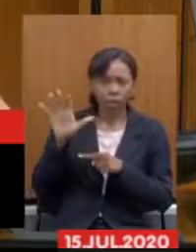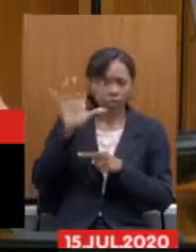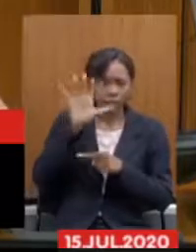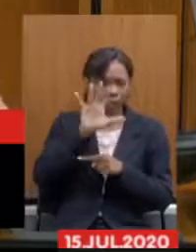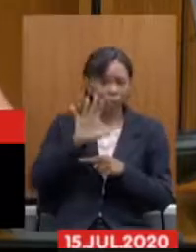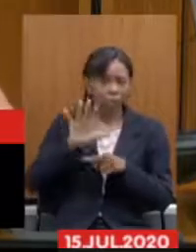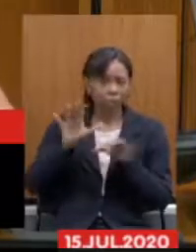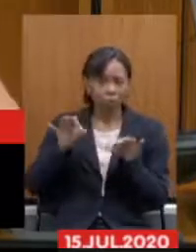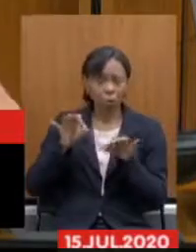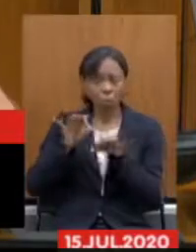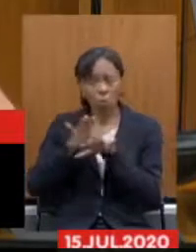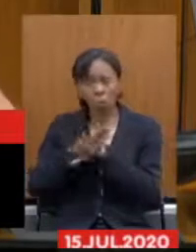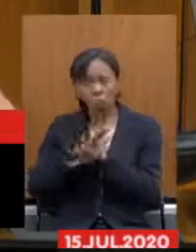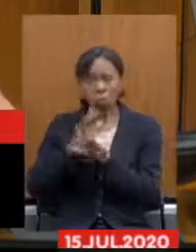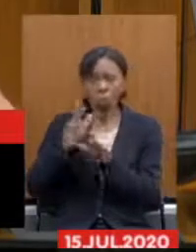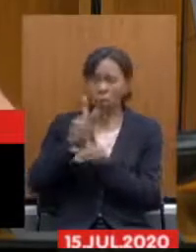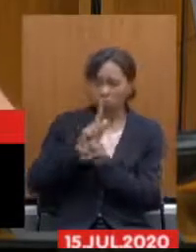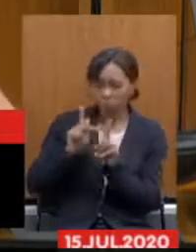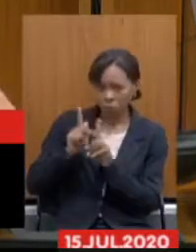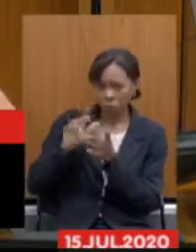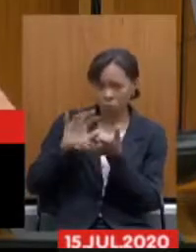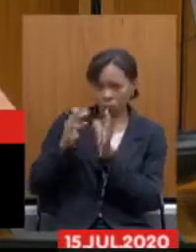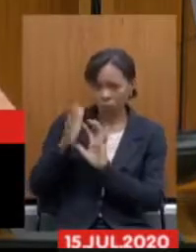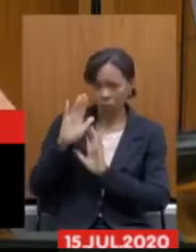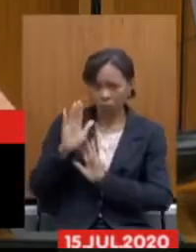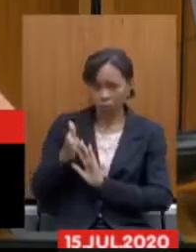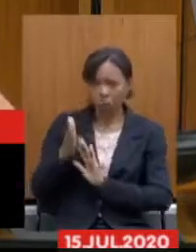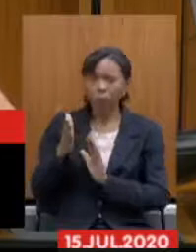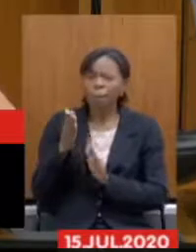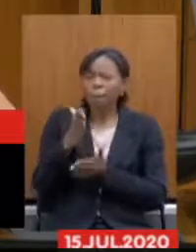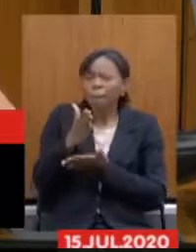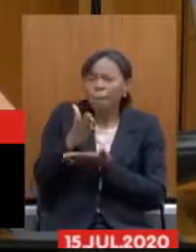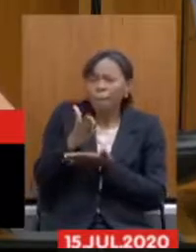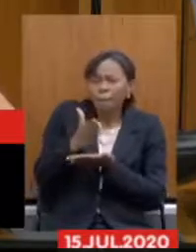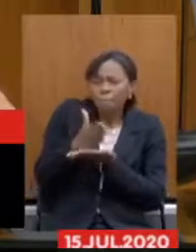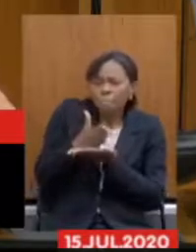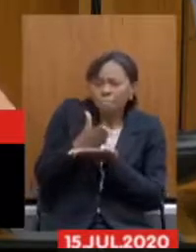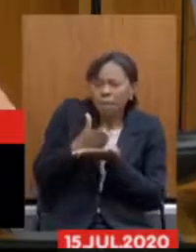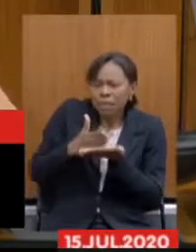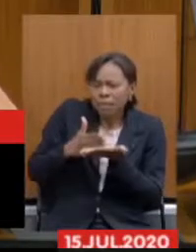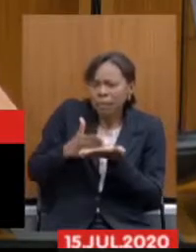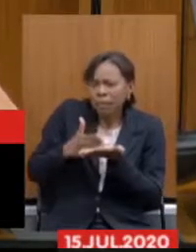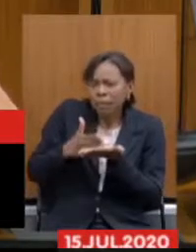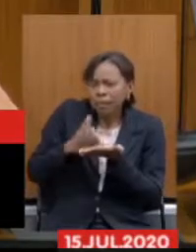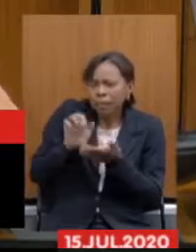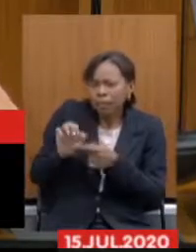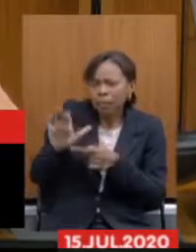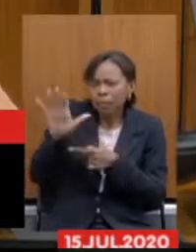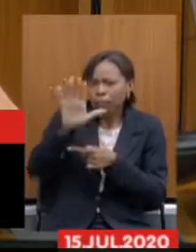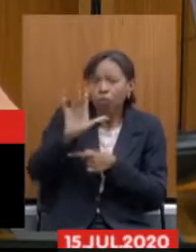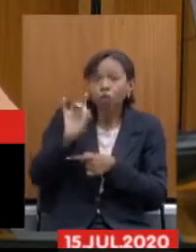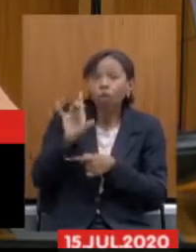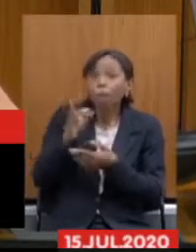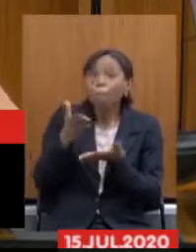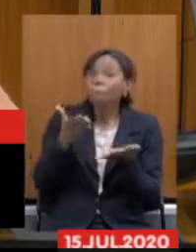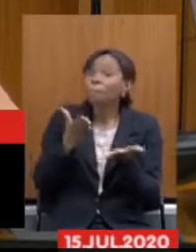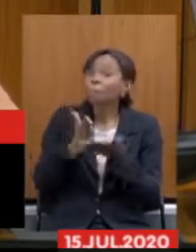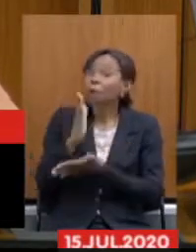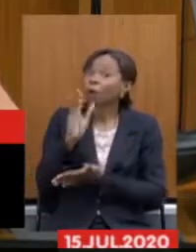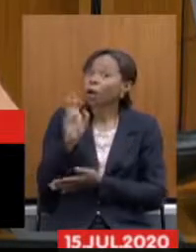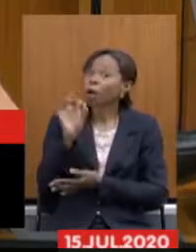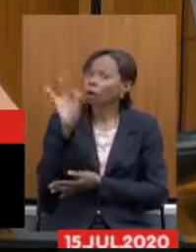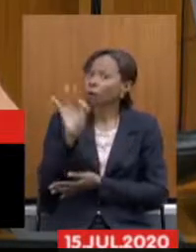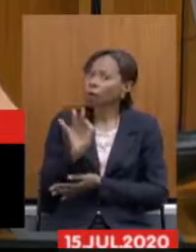a suposta reforma quase a metade deles só aprovaram alíquota eles não entraram no mérito